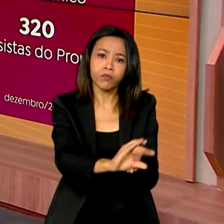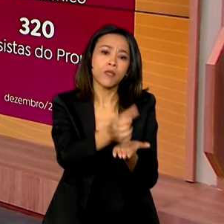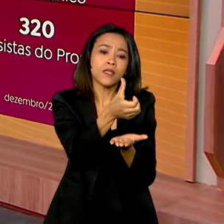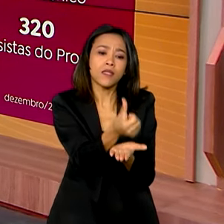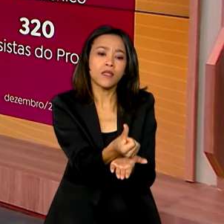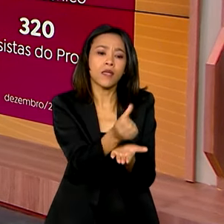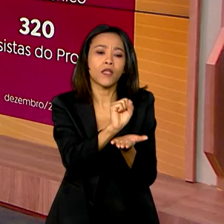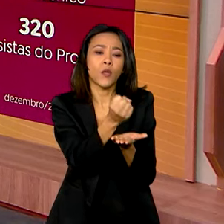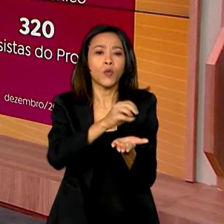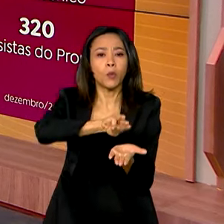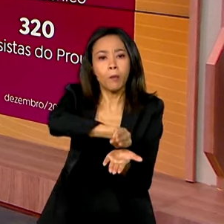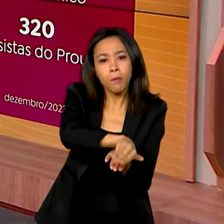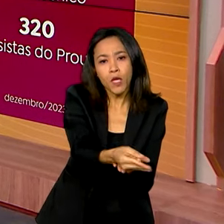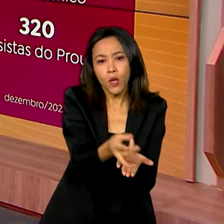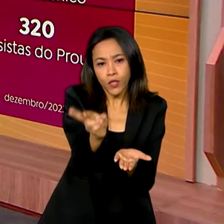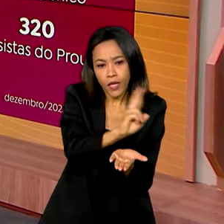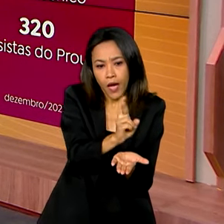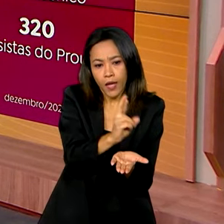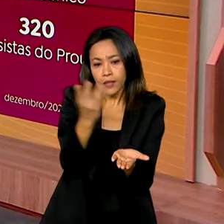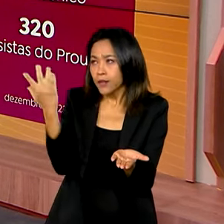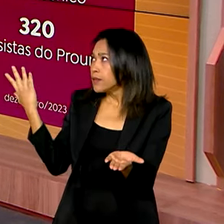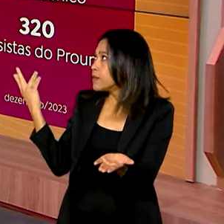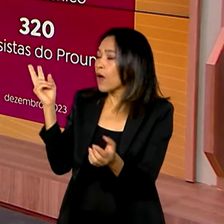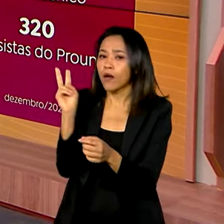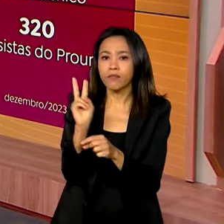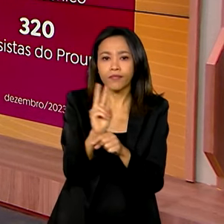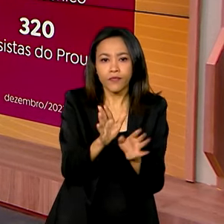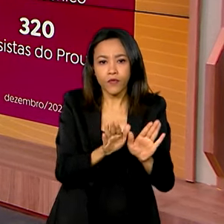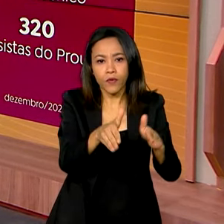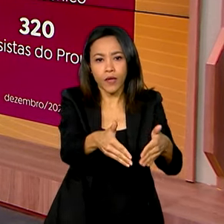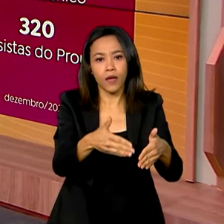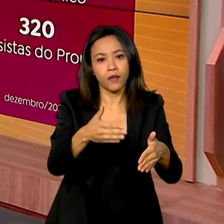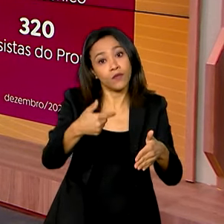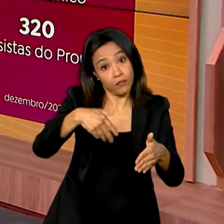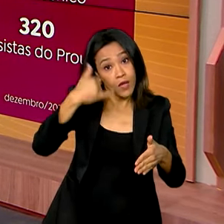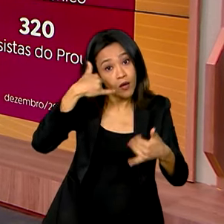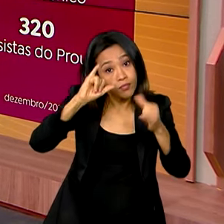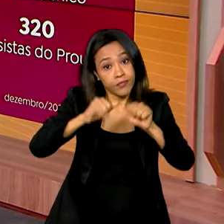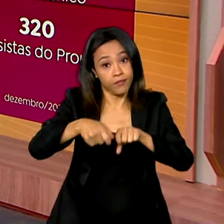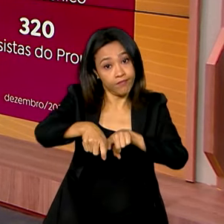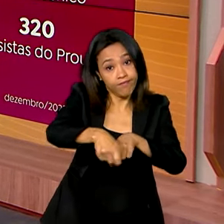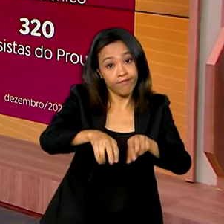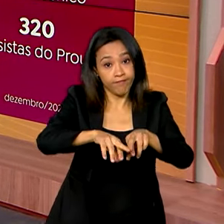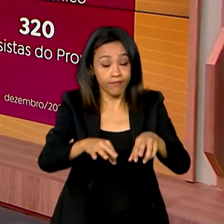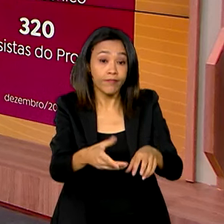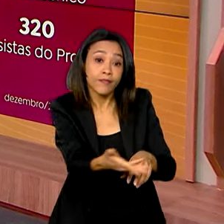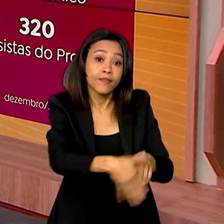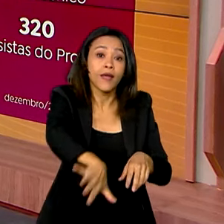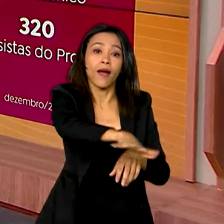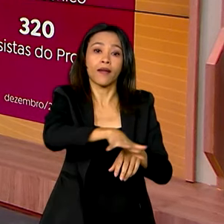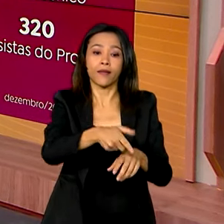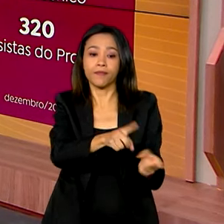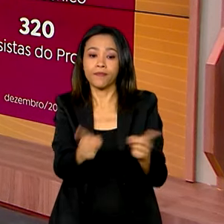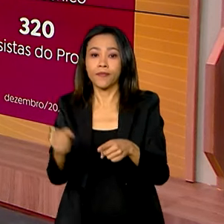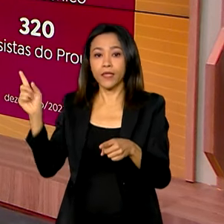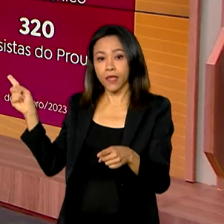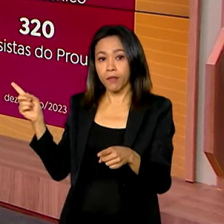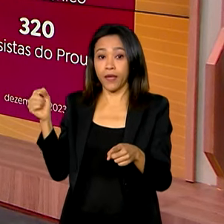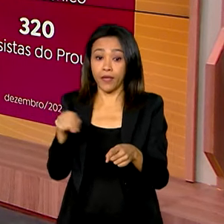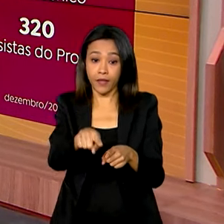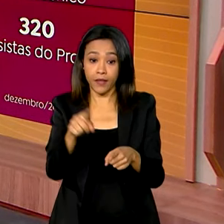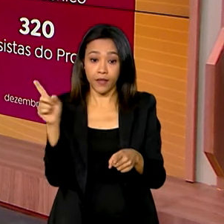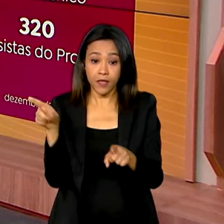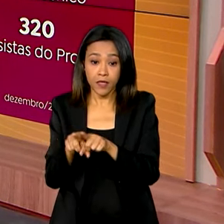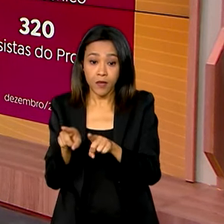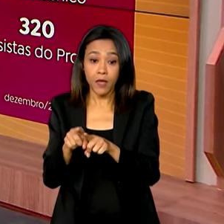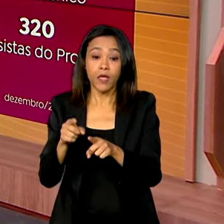milhões de reais em financiamentos ao agronegócio e também 56 milhões de reais em créditos do